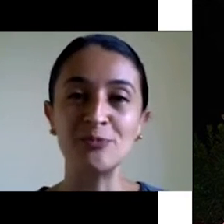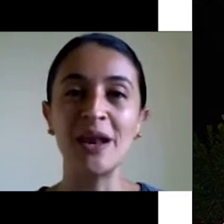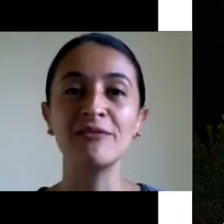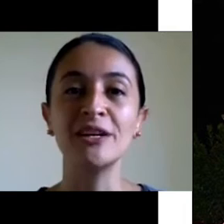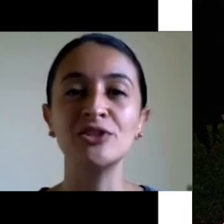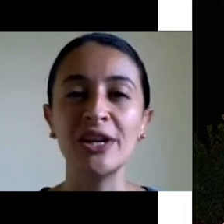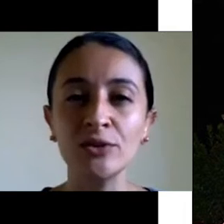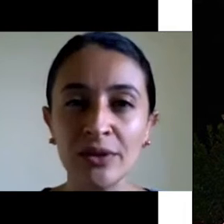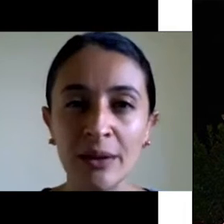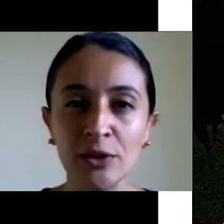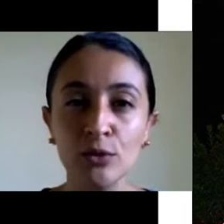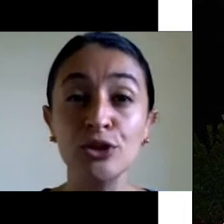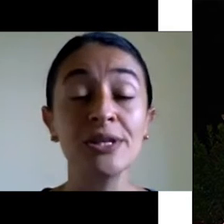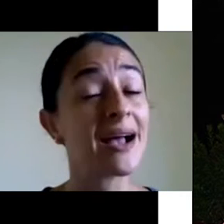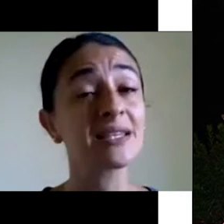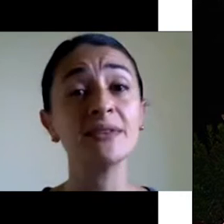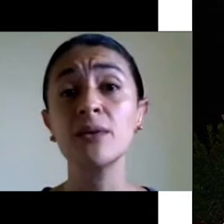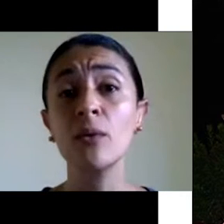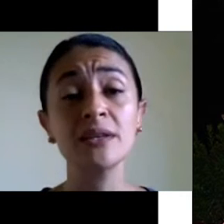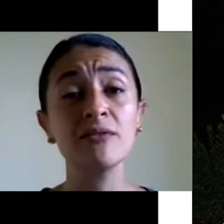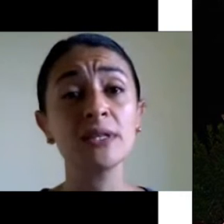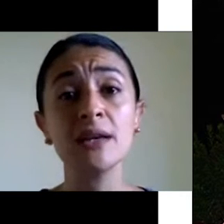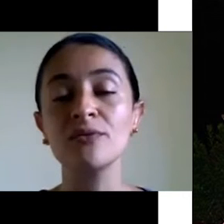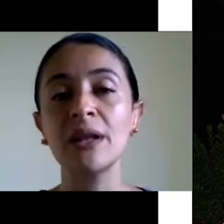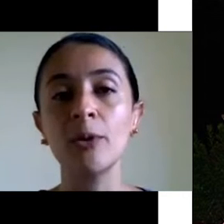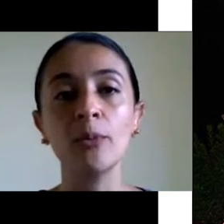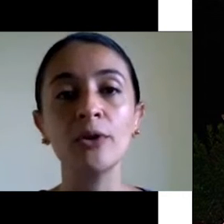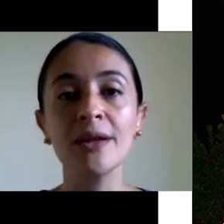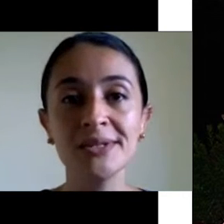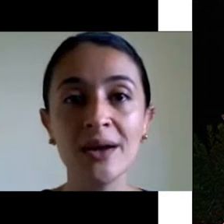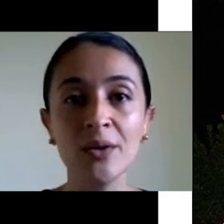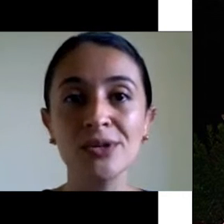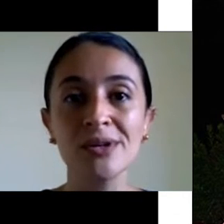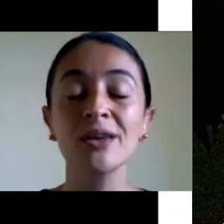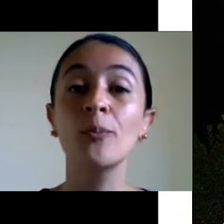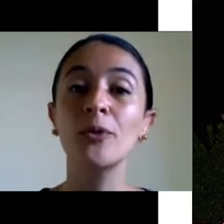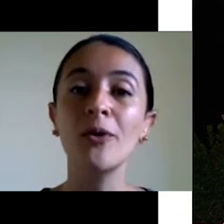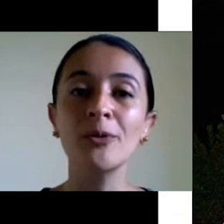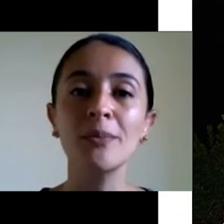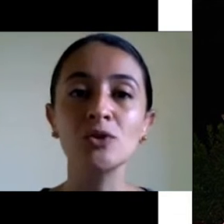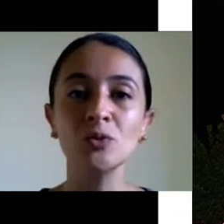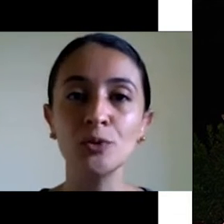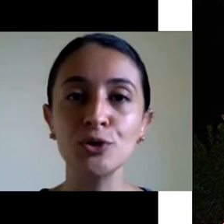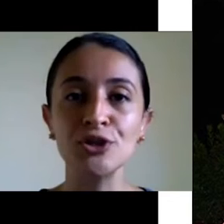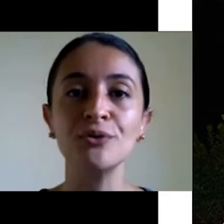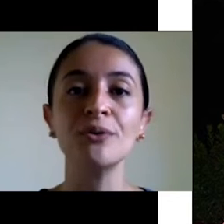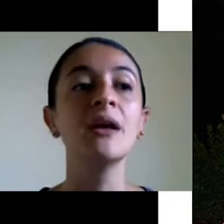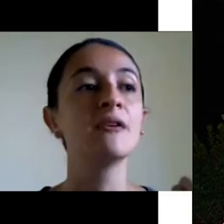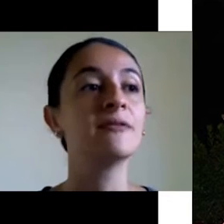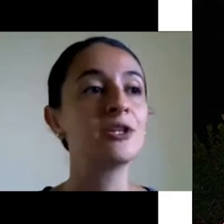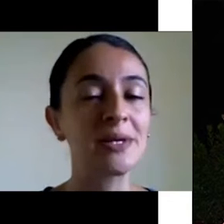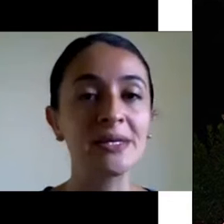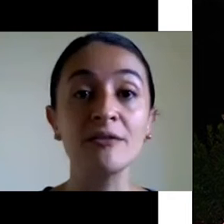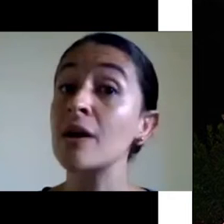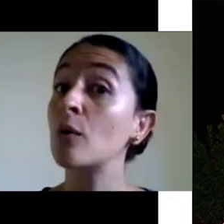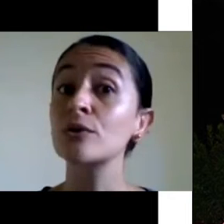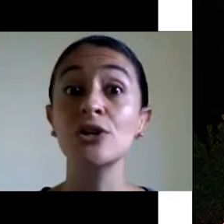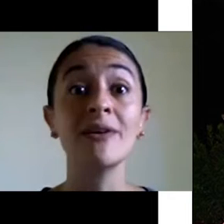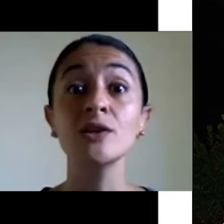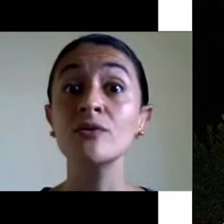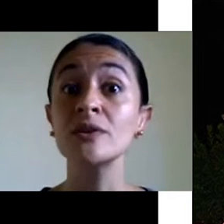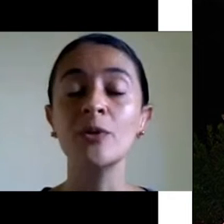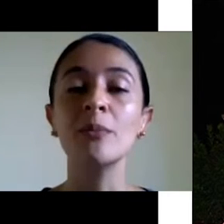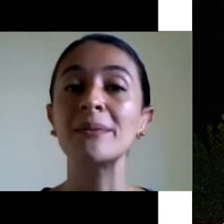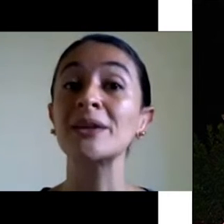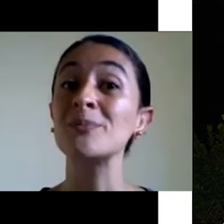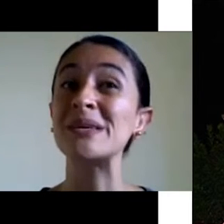Que o problema de pele vai direto no dermatologista. Às vezes é uma coisa que você resolve na própria unidade de saúde. Que o próprio médico do postinho vai te prescrever algo.